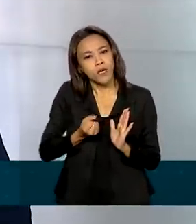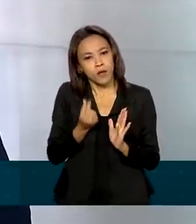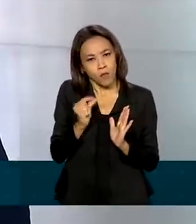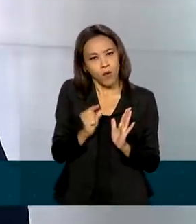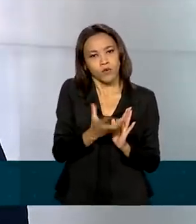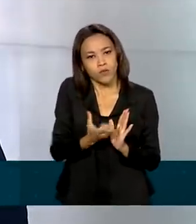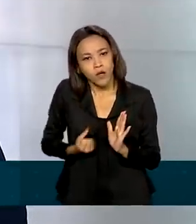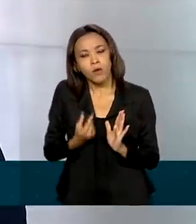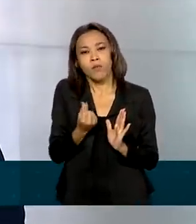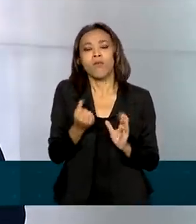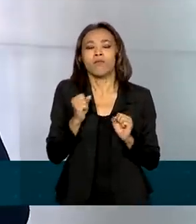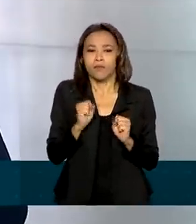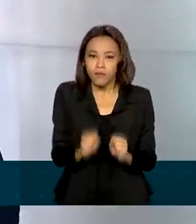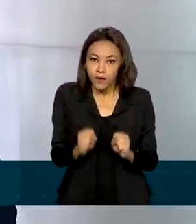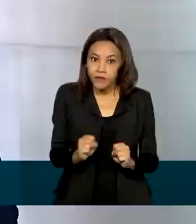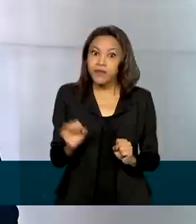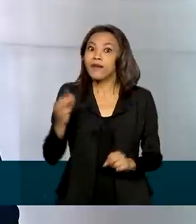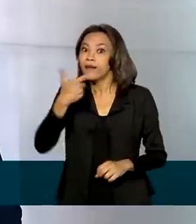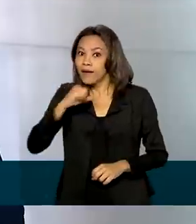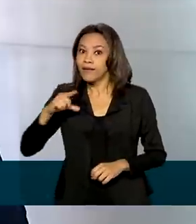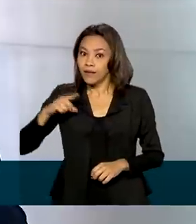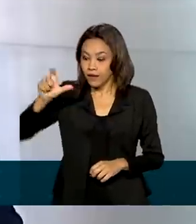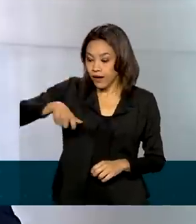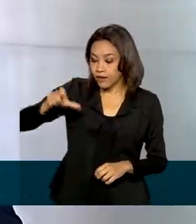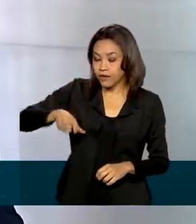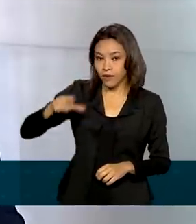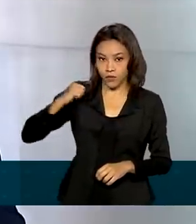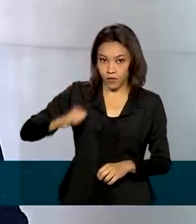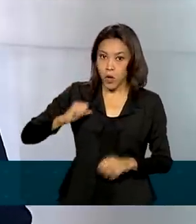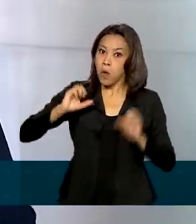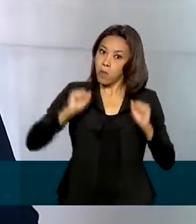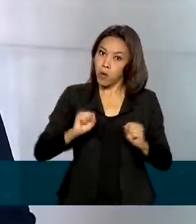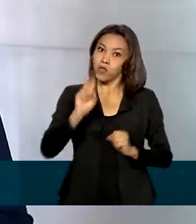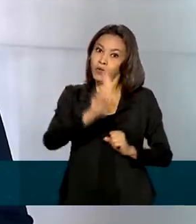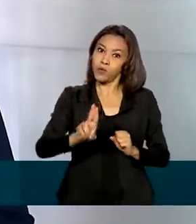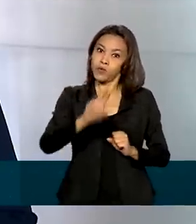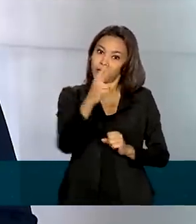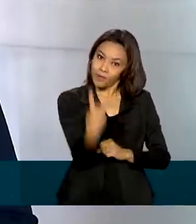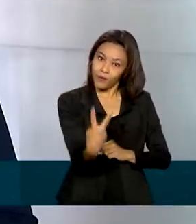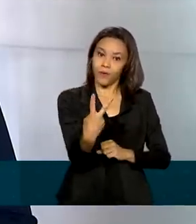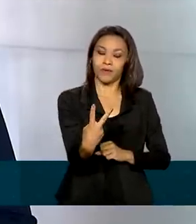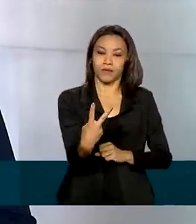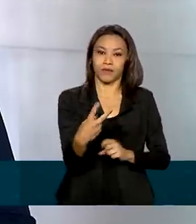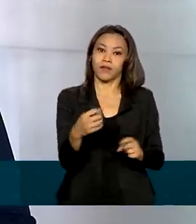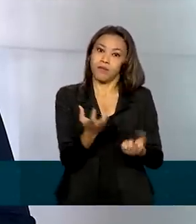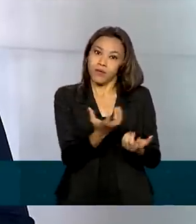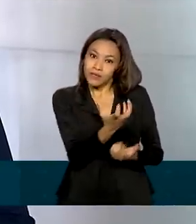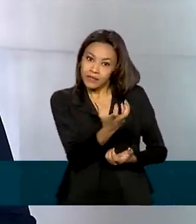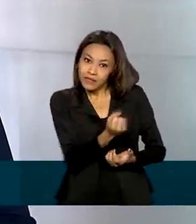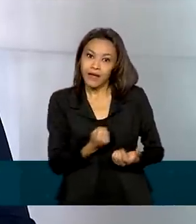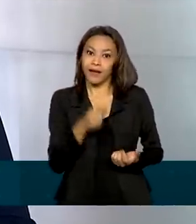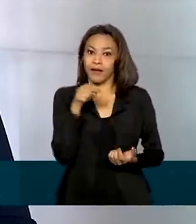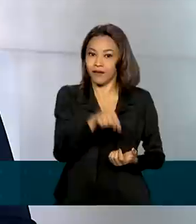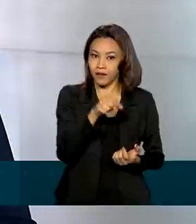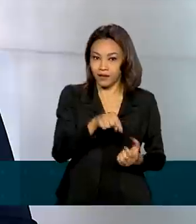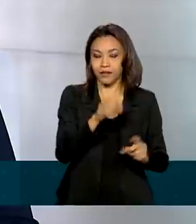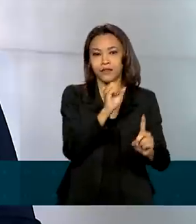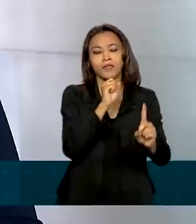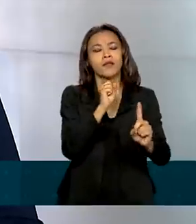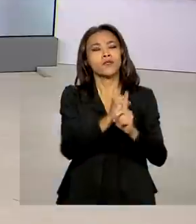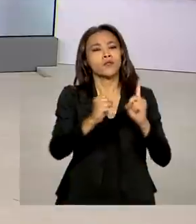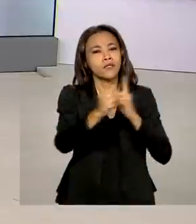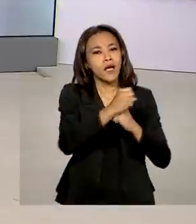E quem ainda tem o cartão do Bolsa Família tem as duas opções, usar a poupança social digital e também pode fazer o saque pelo cartão do Bolsa Família.